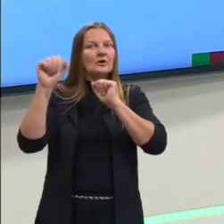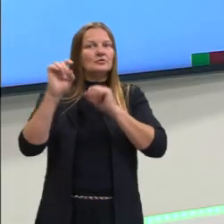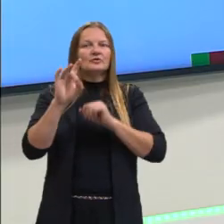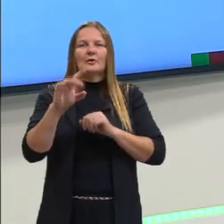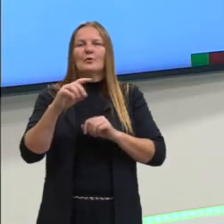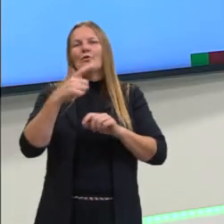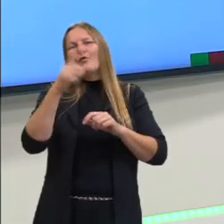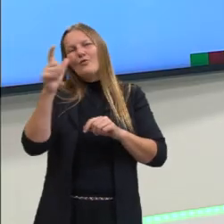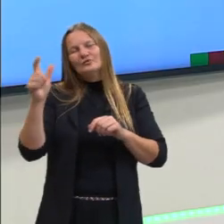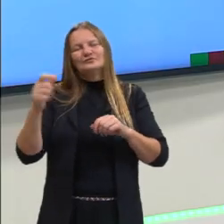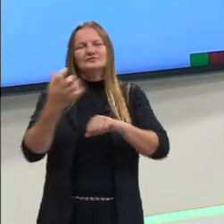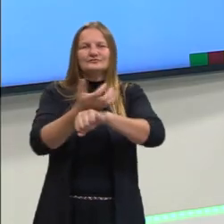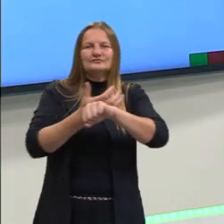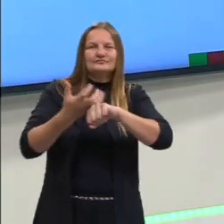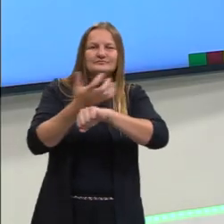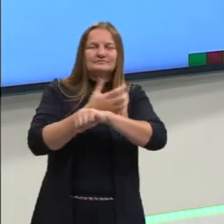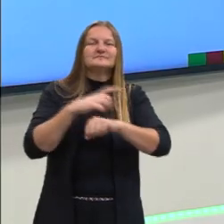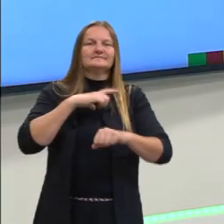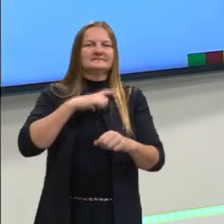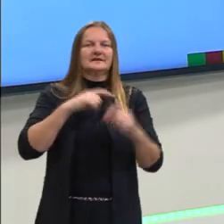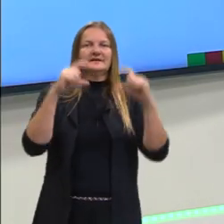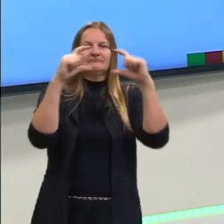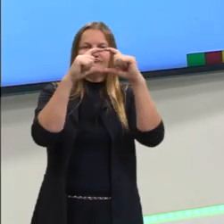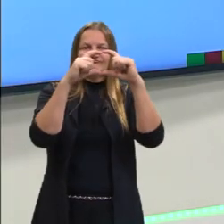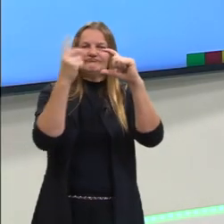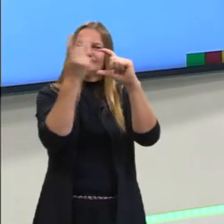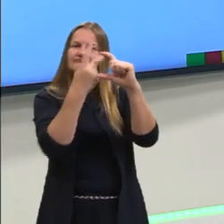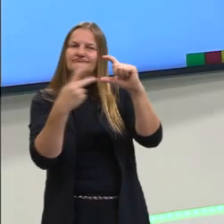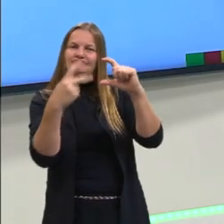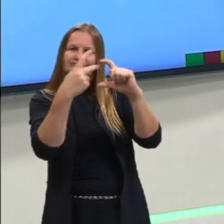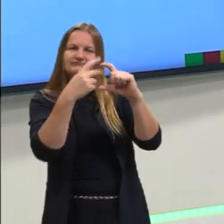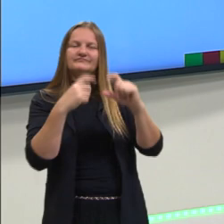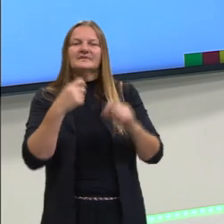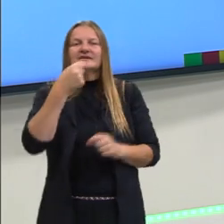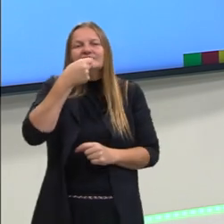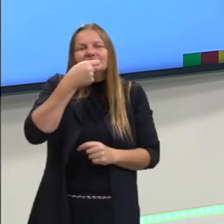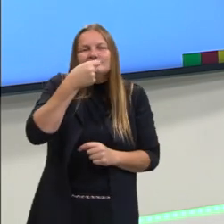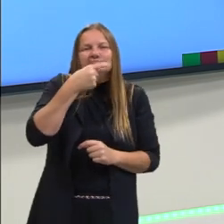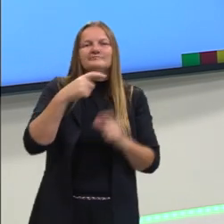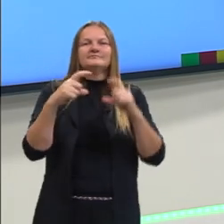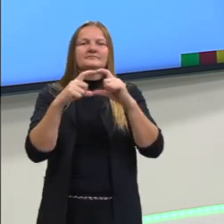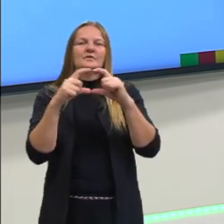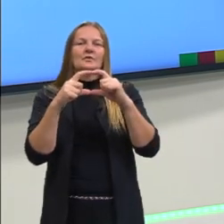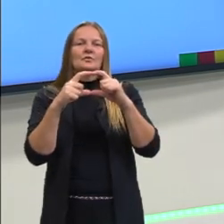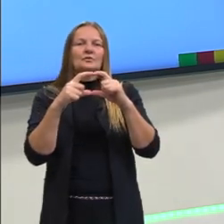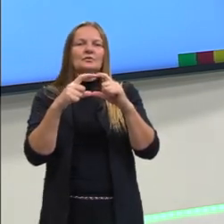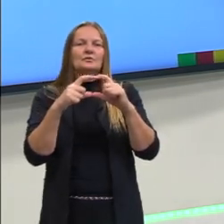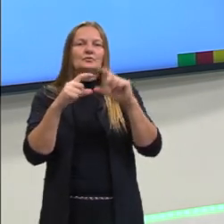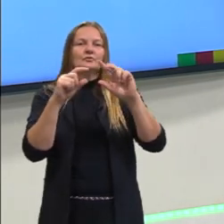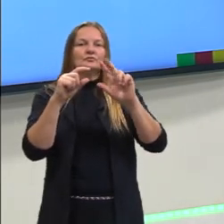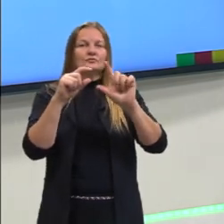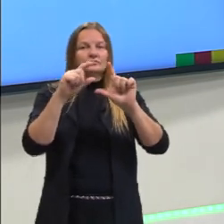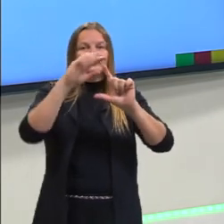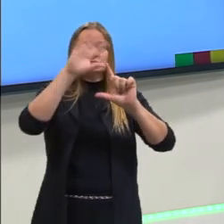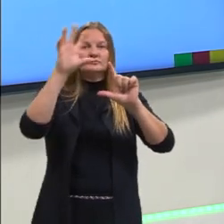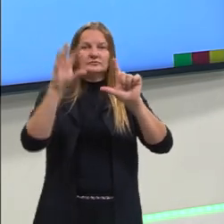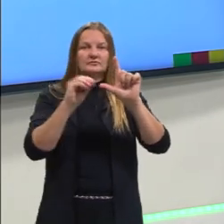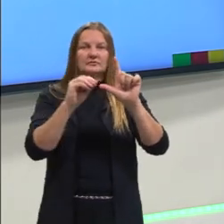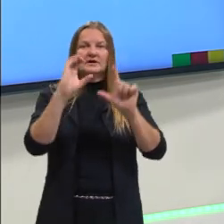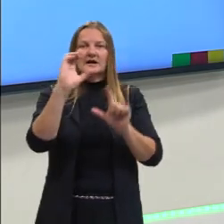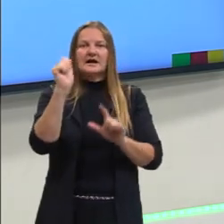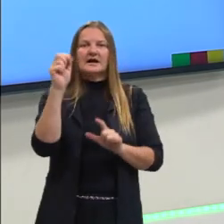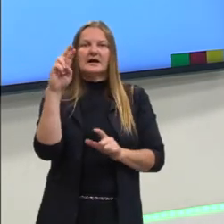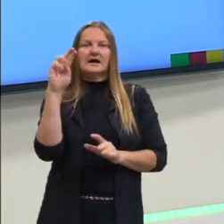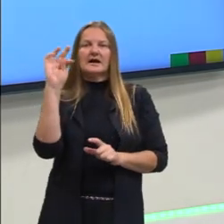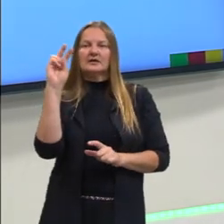mas com certeza apareceu em outros componentes. Ano que não apareceu, por exemplo, a charge. A